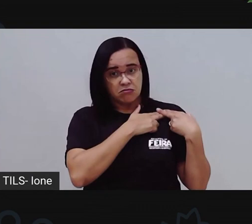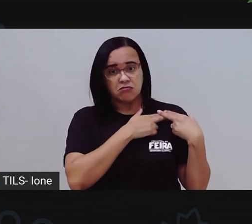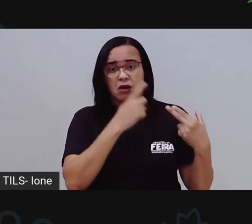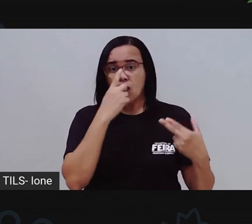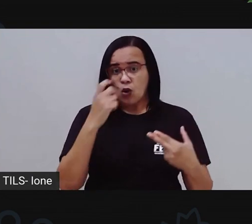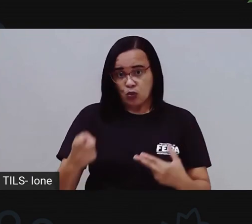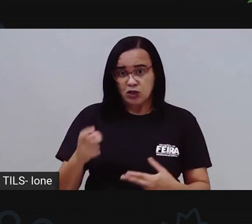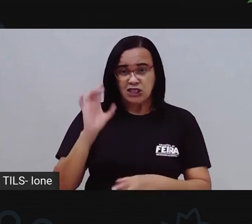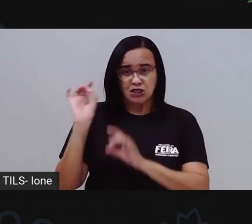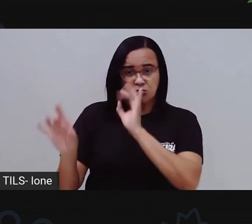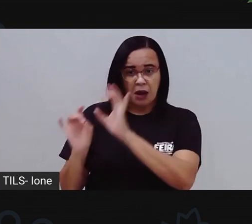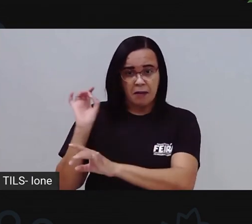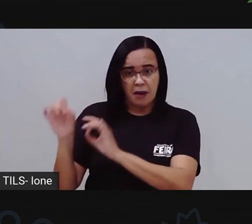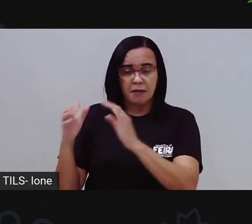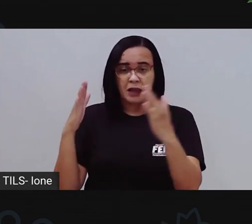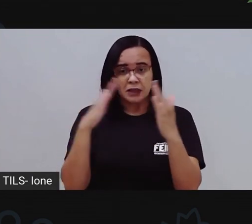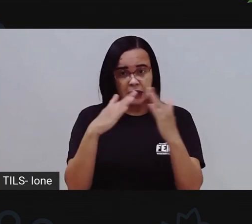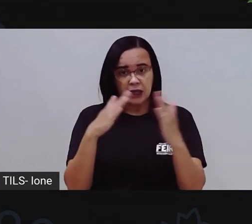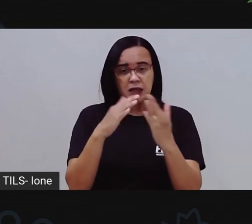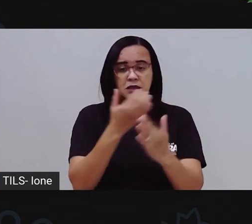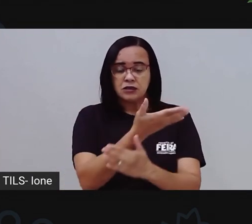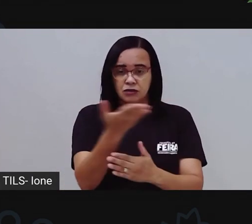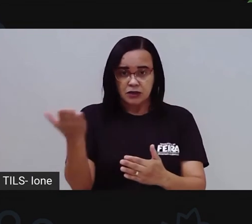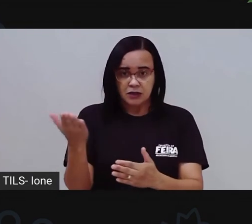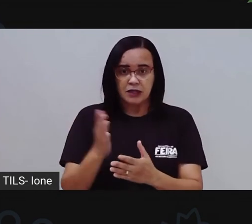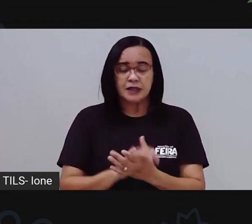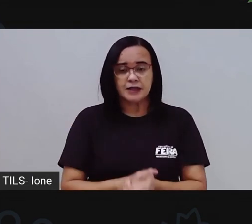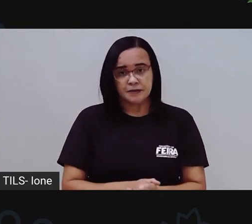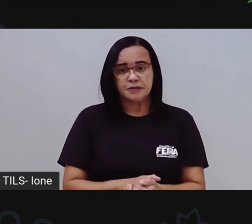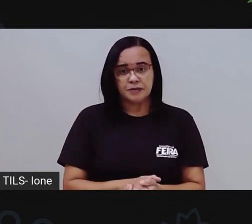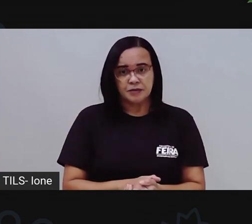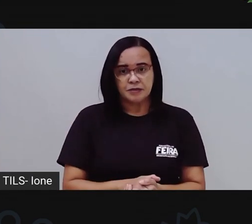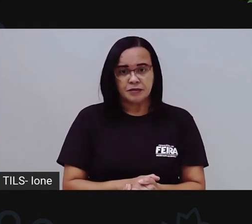vocês e aprótenção, um recado para dar para vocês, ó.